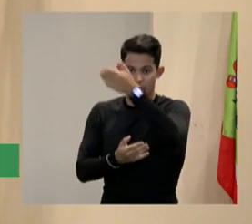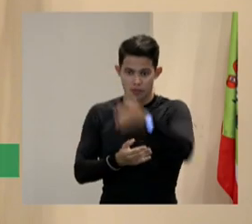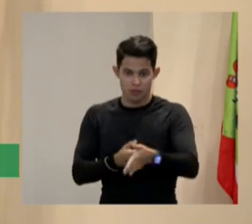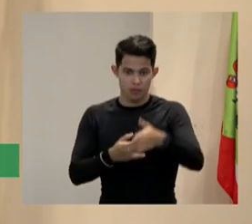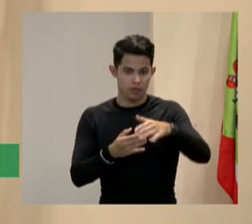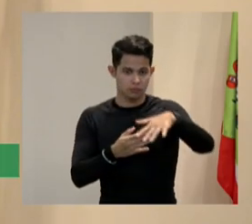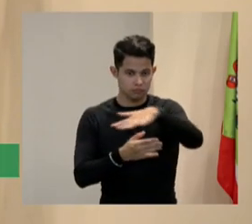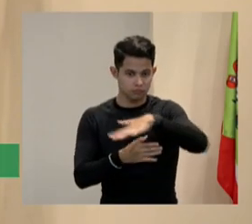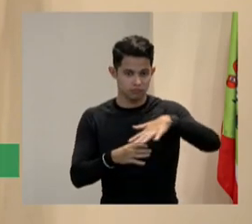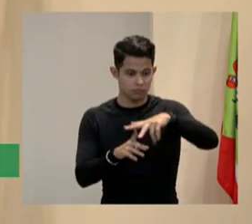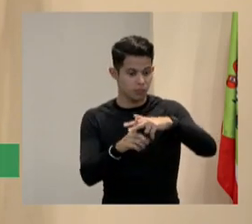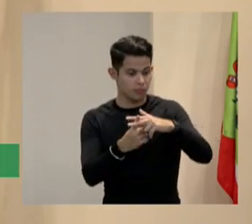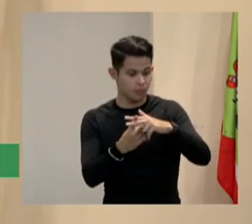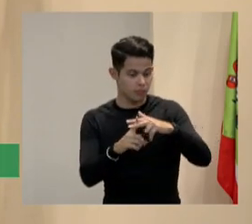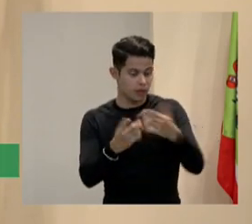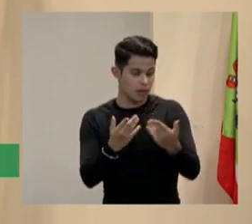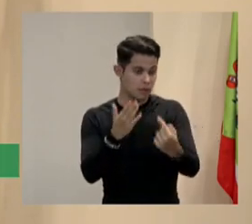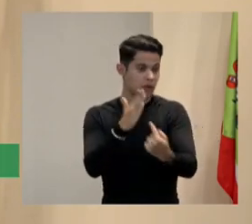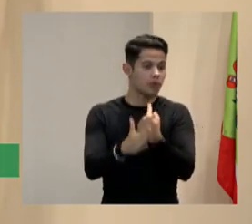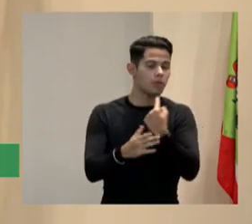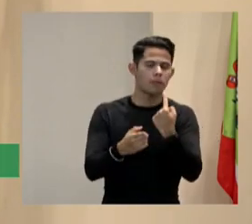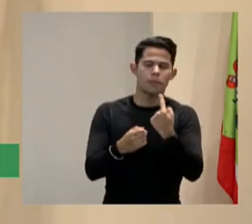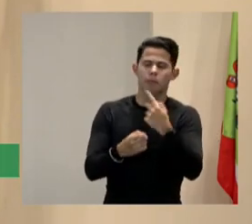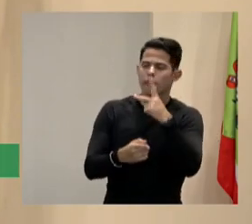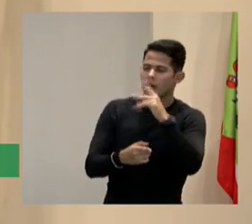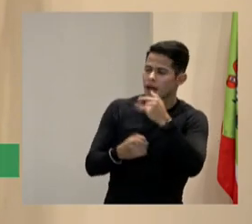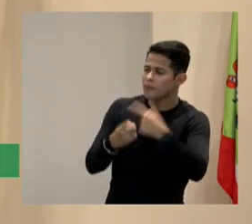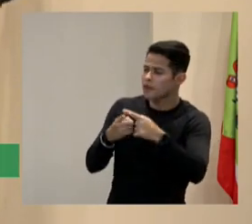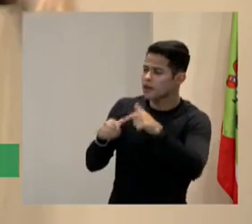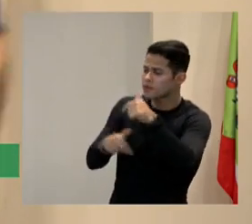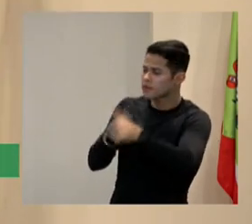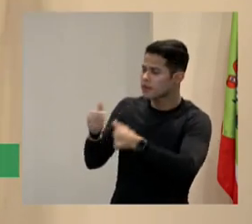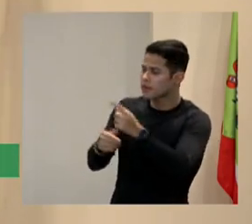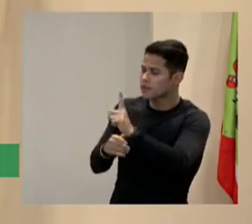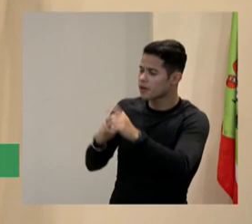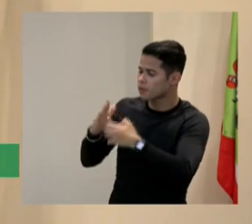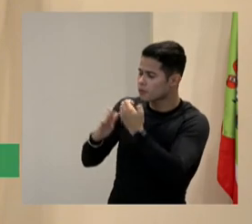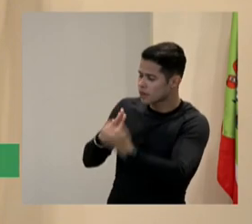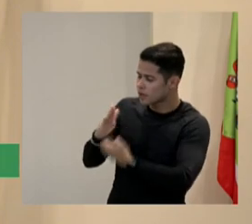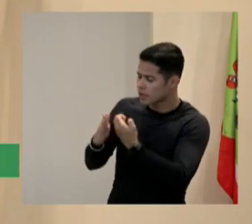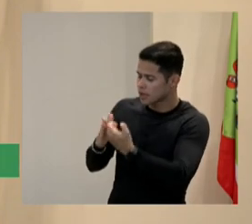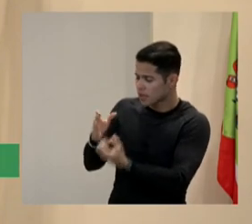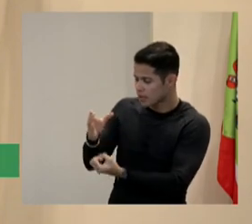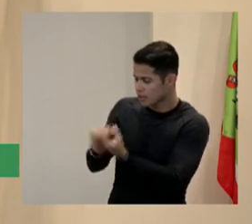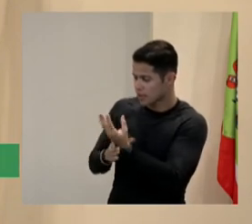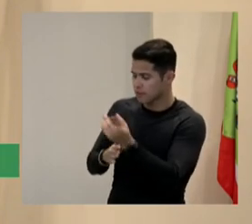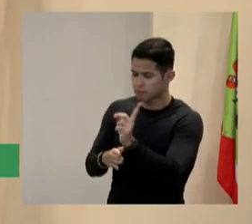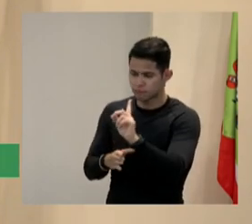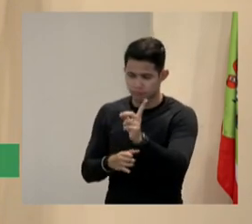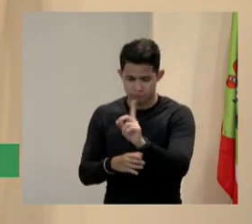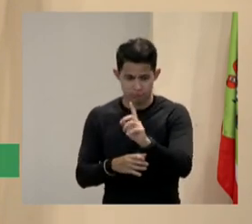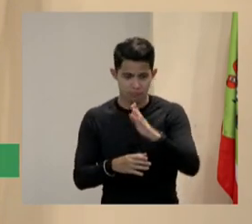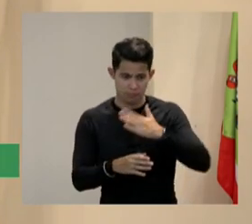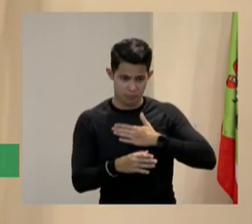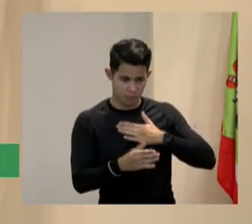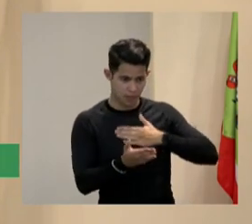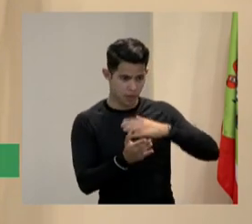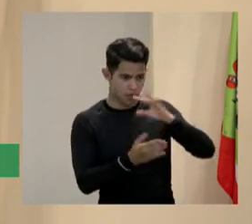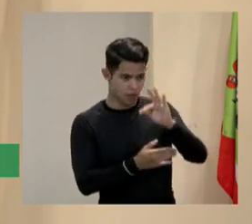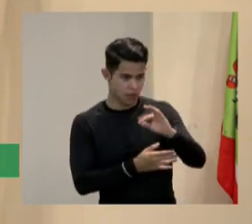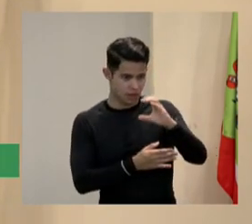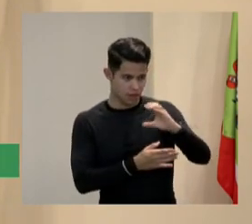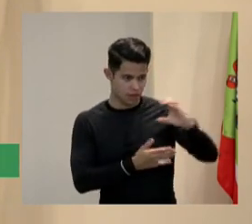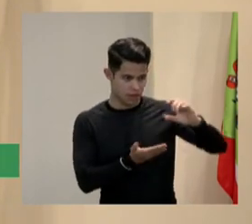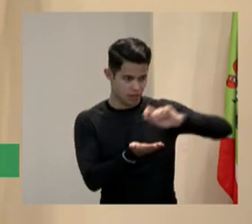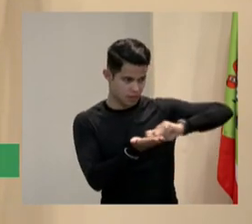hoje eu falo poxa pai por você não foi empresário por que você não foi me ajudasse mas a minha tese no meu TCC do meu